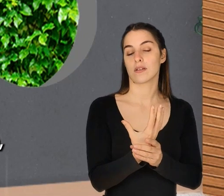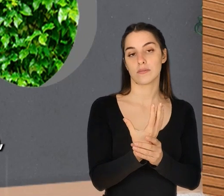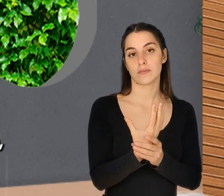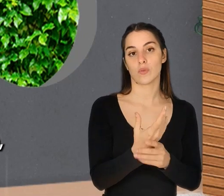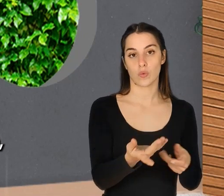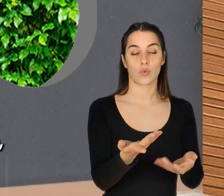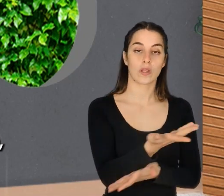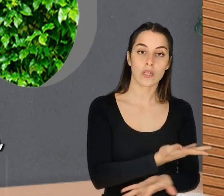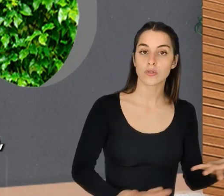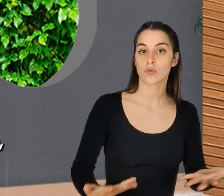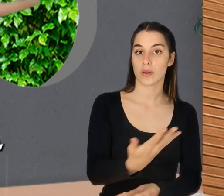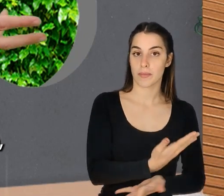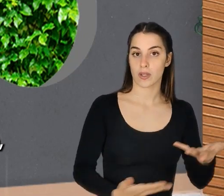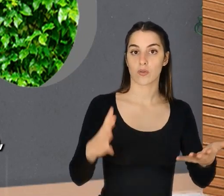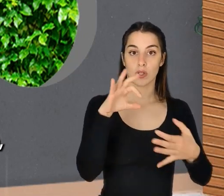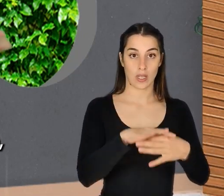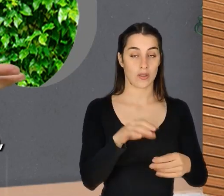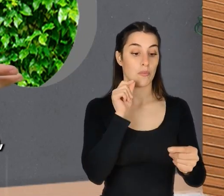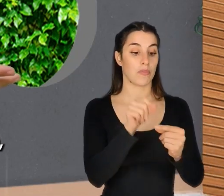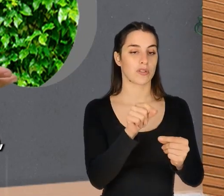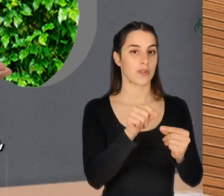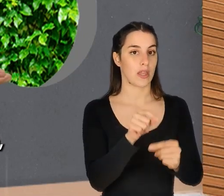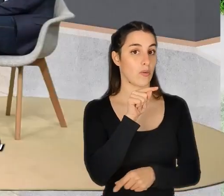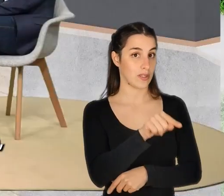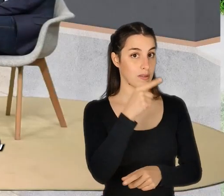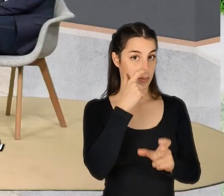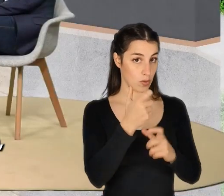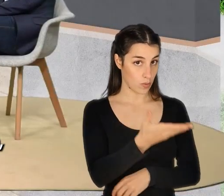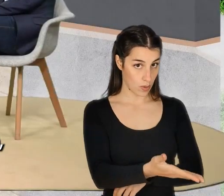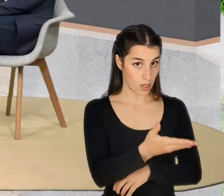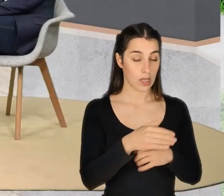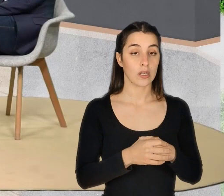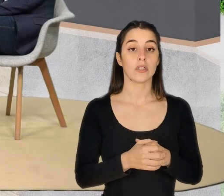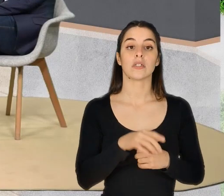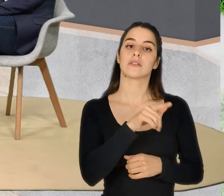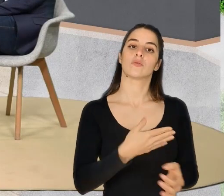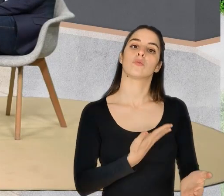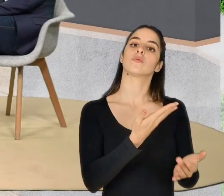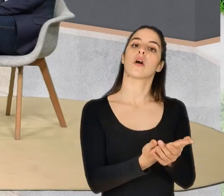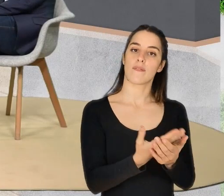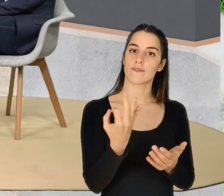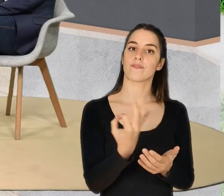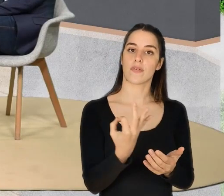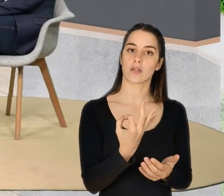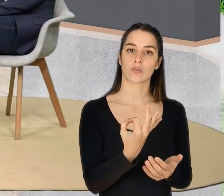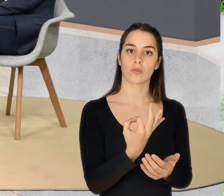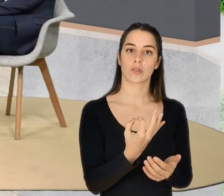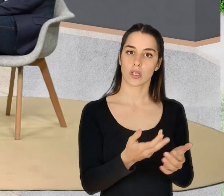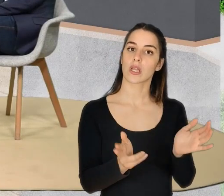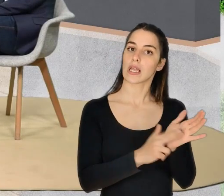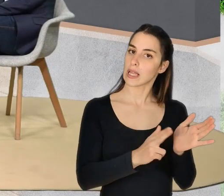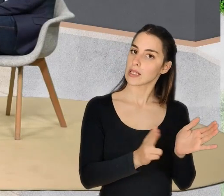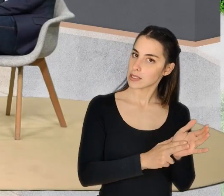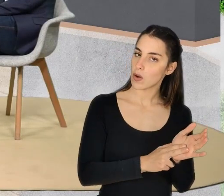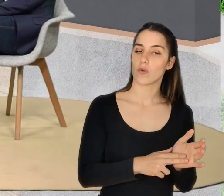relacionamento empático de proximidade com essa pessoa, isso vai se traduzir em